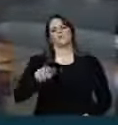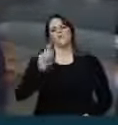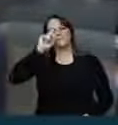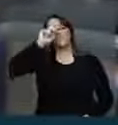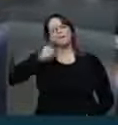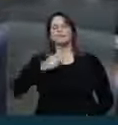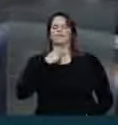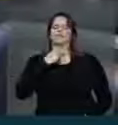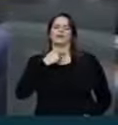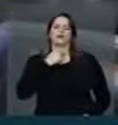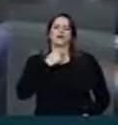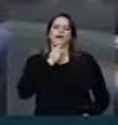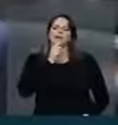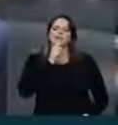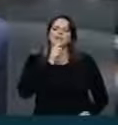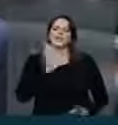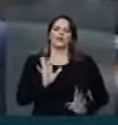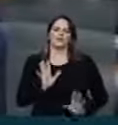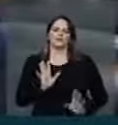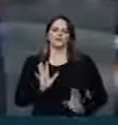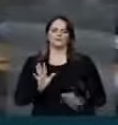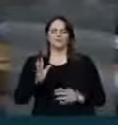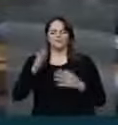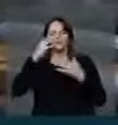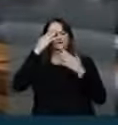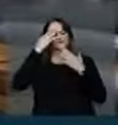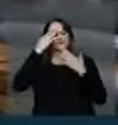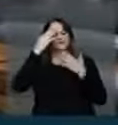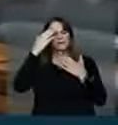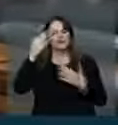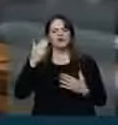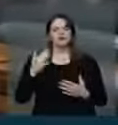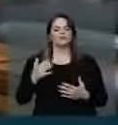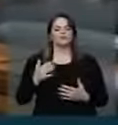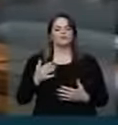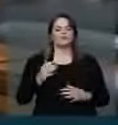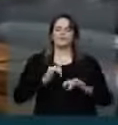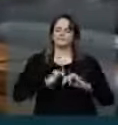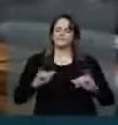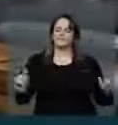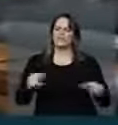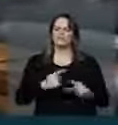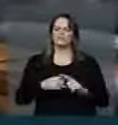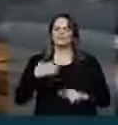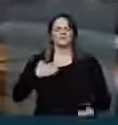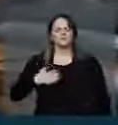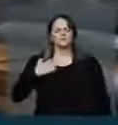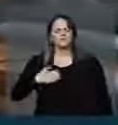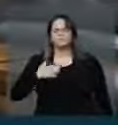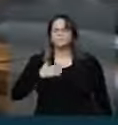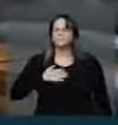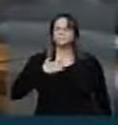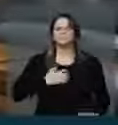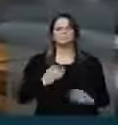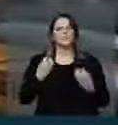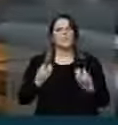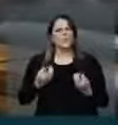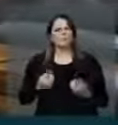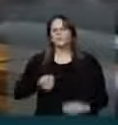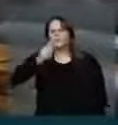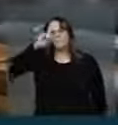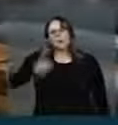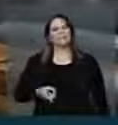a utopia lá na frente. Muito obrigado, presidente. Eu quero só manifestar minha indignação pela forma autocrática e